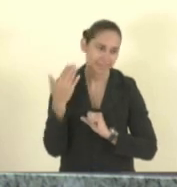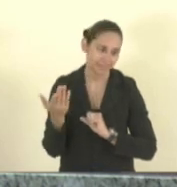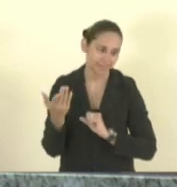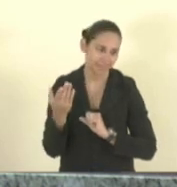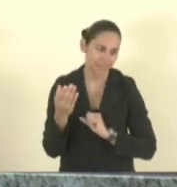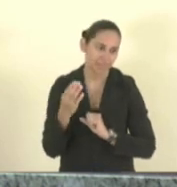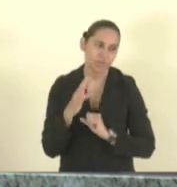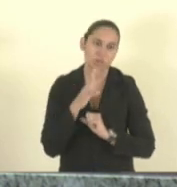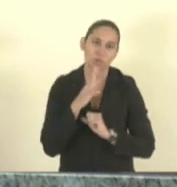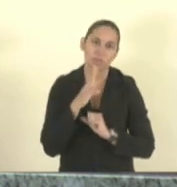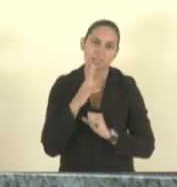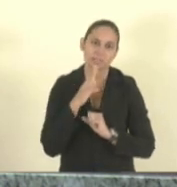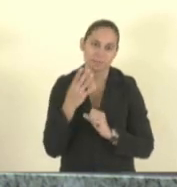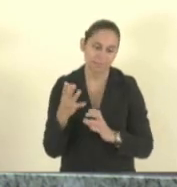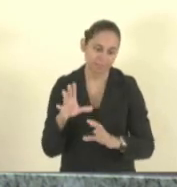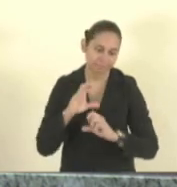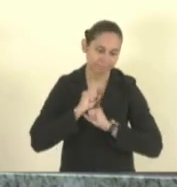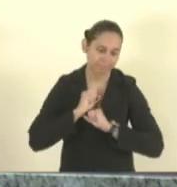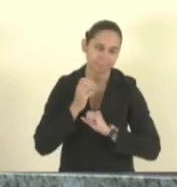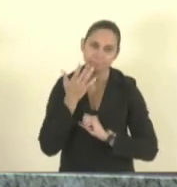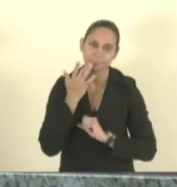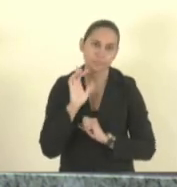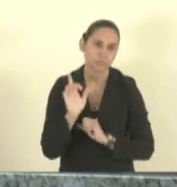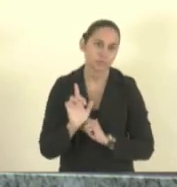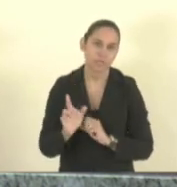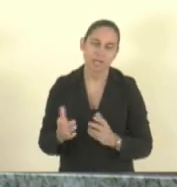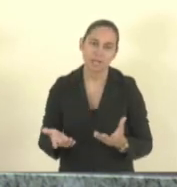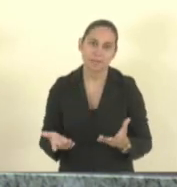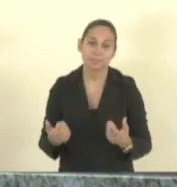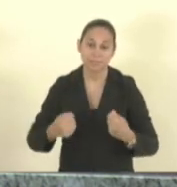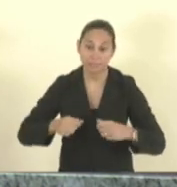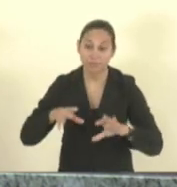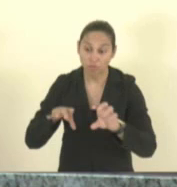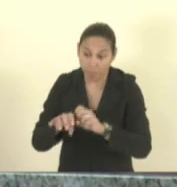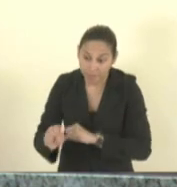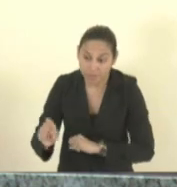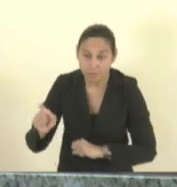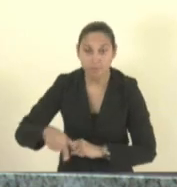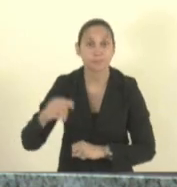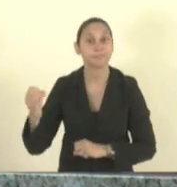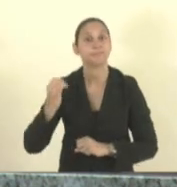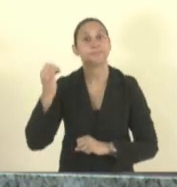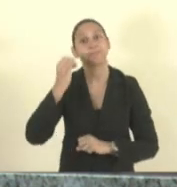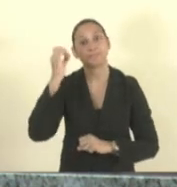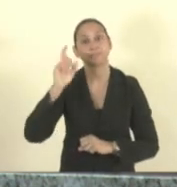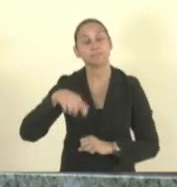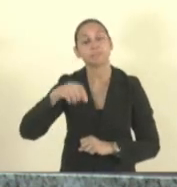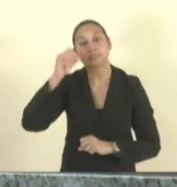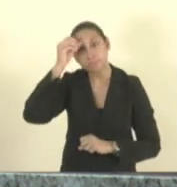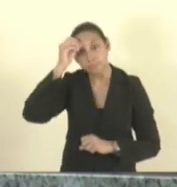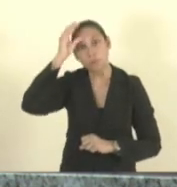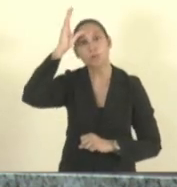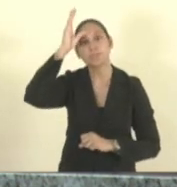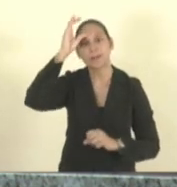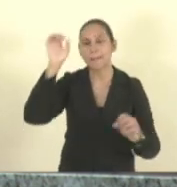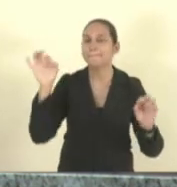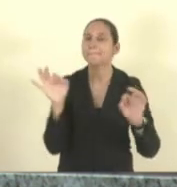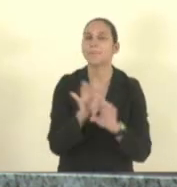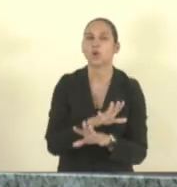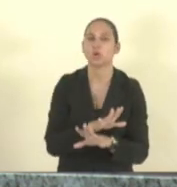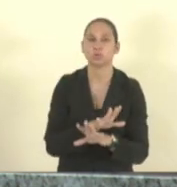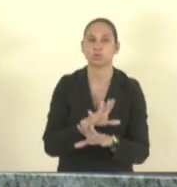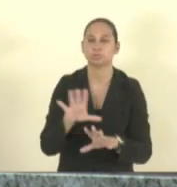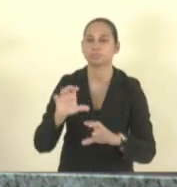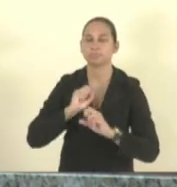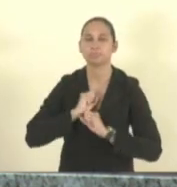conhecimento e esse conhecimento deputados ele é um conhecimento que ele não aprendeu acabou ele está em